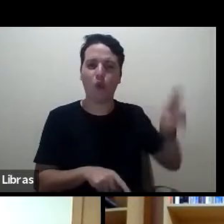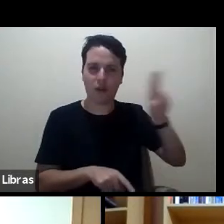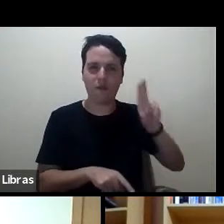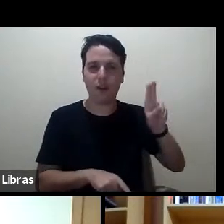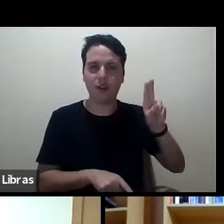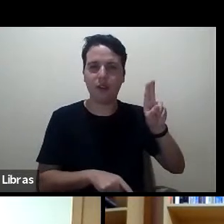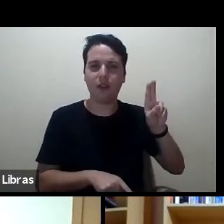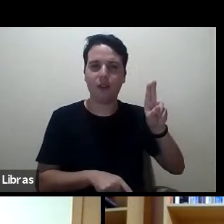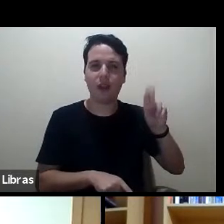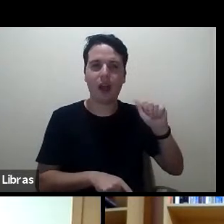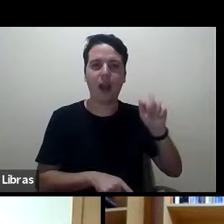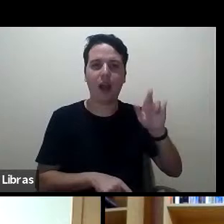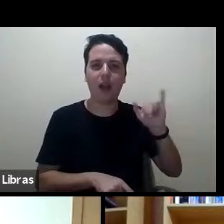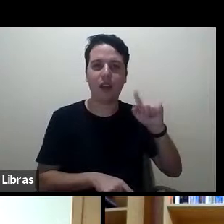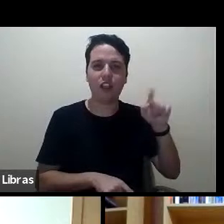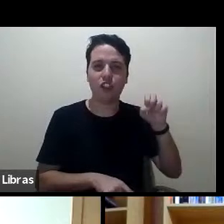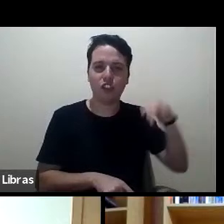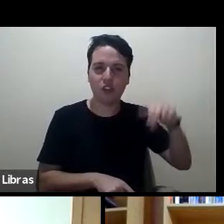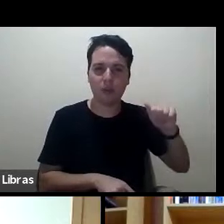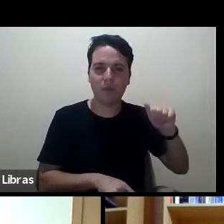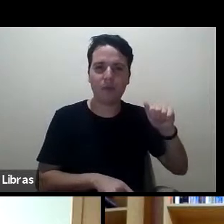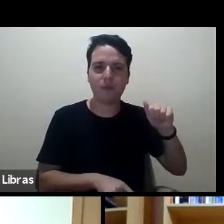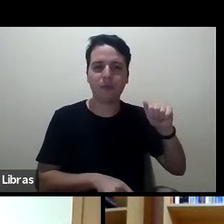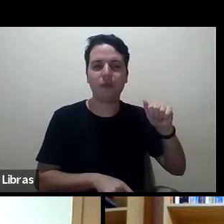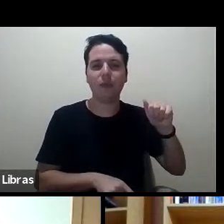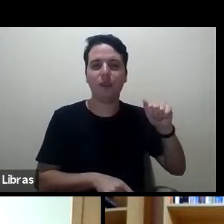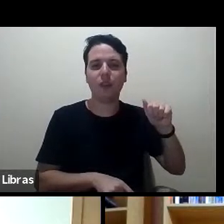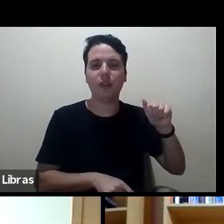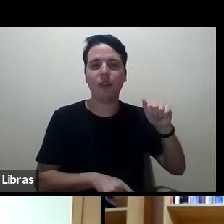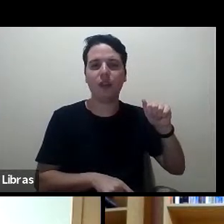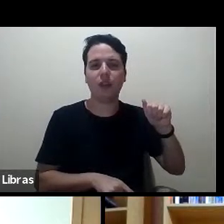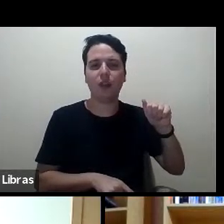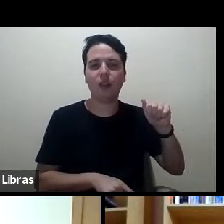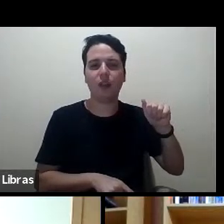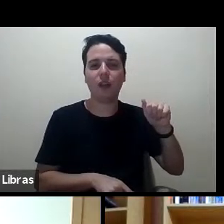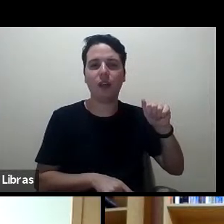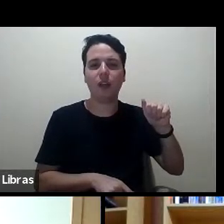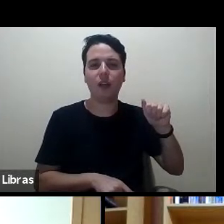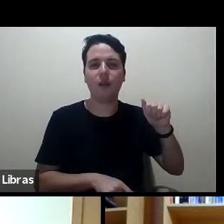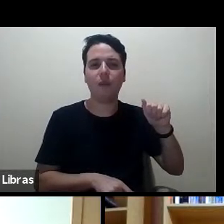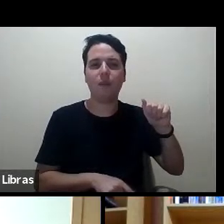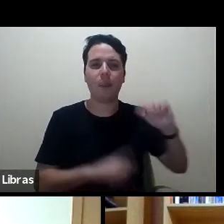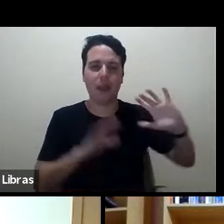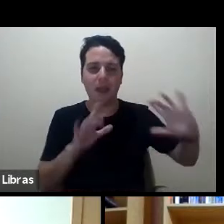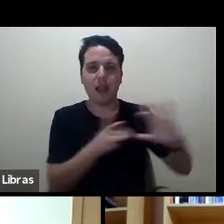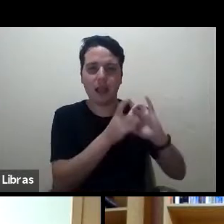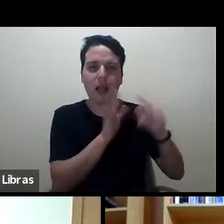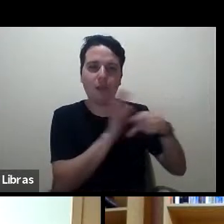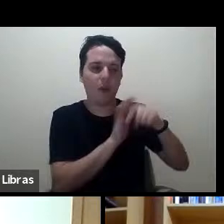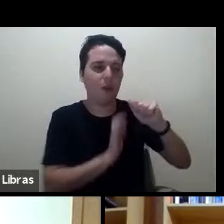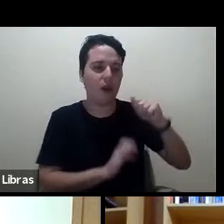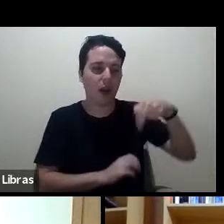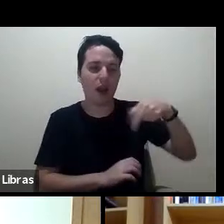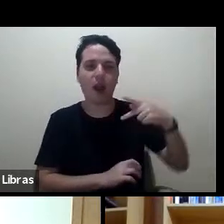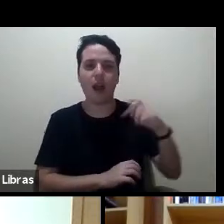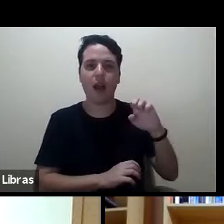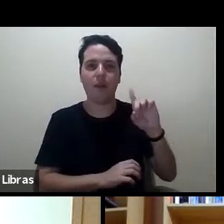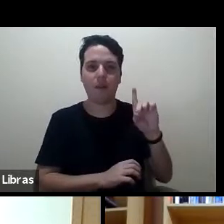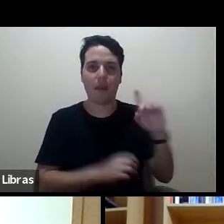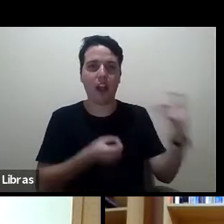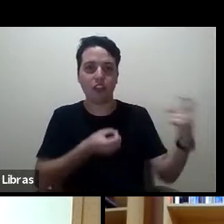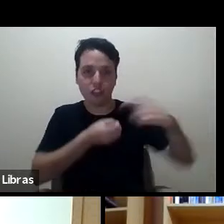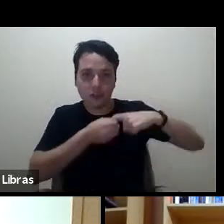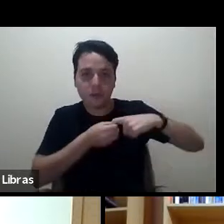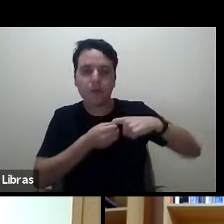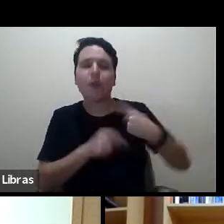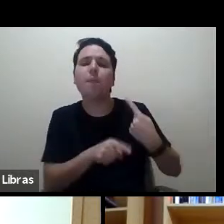educação, a Mary Lou Fulton Teachers College, com quem a Amped, inclusive, firmou um convênio, por que